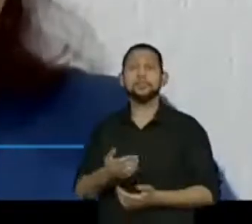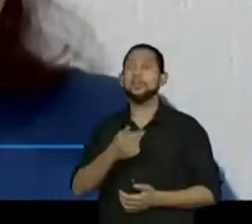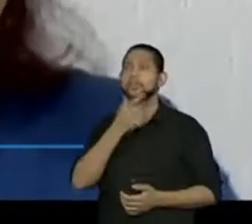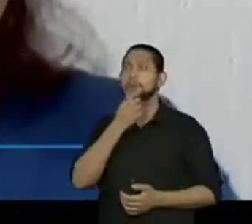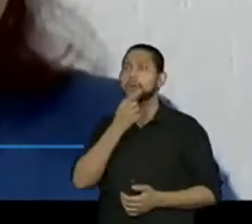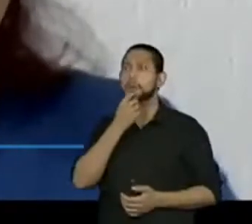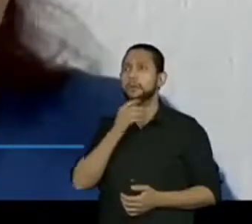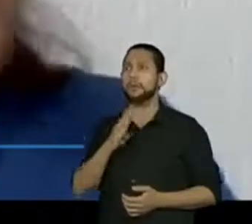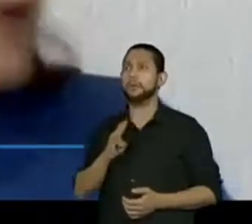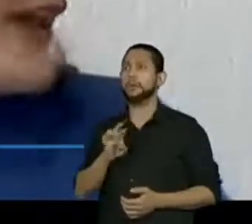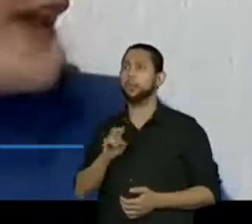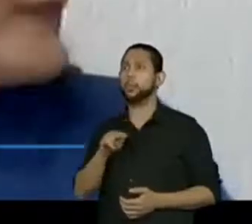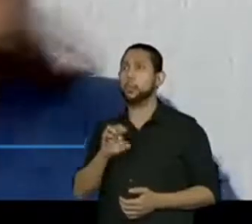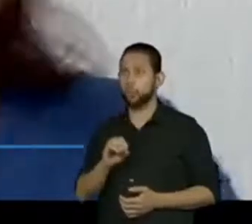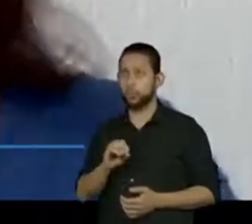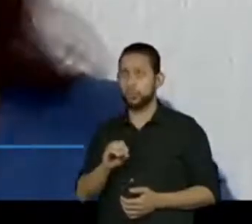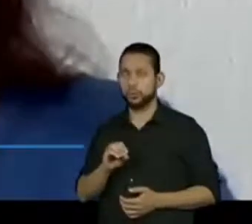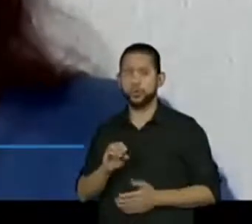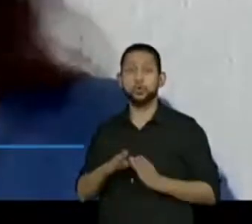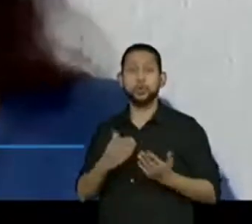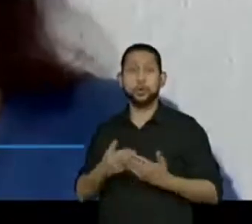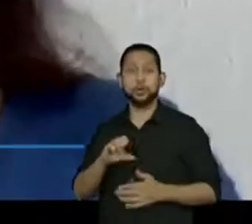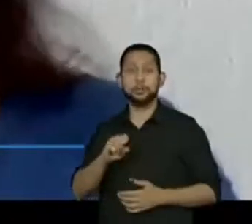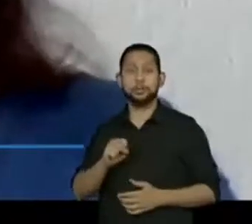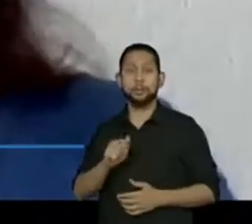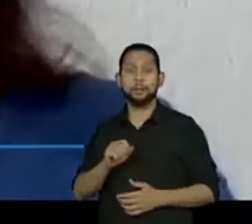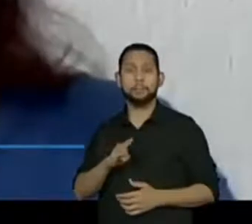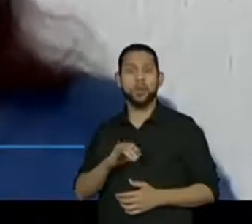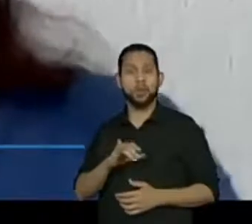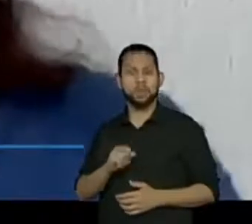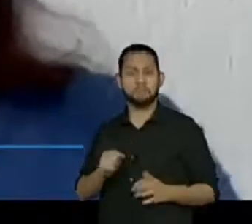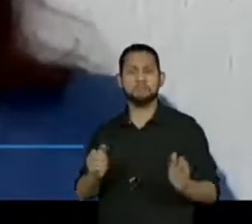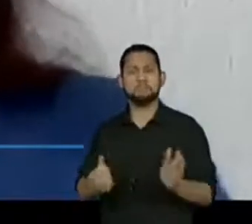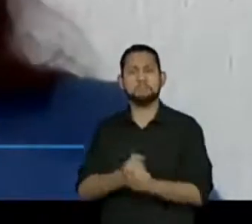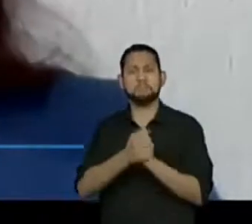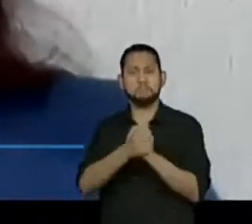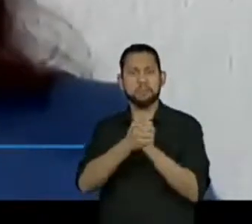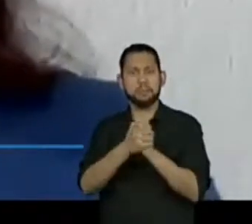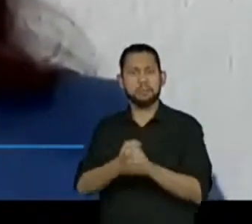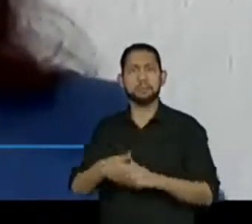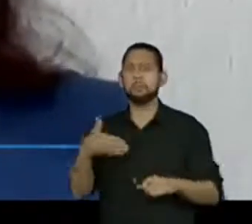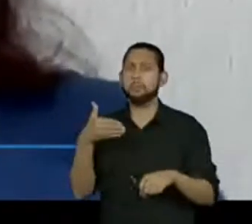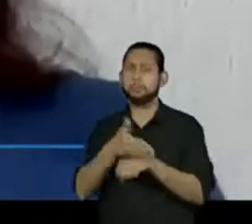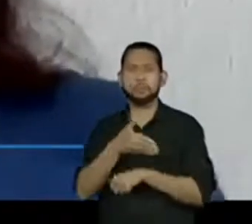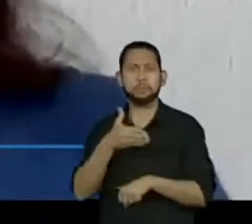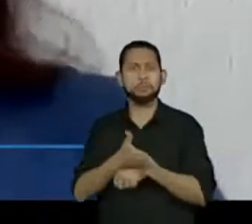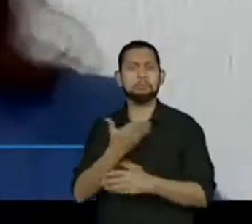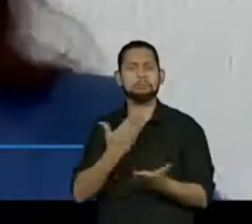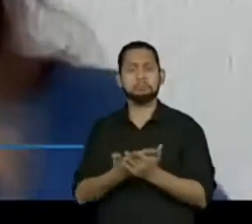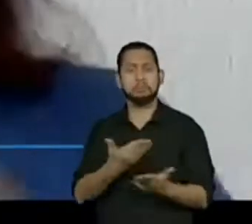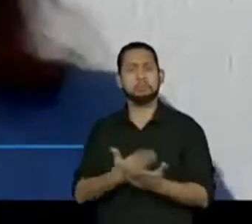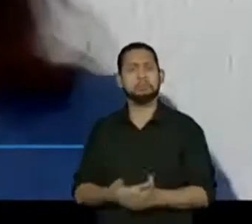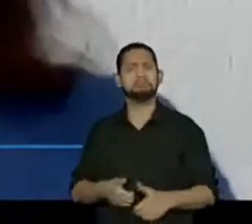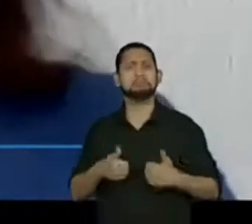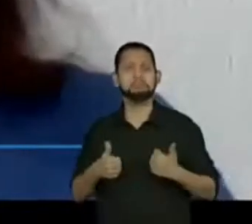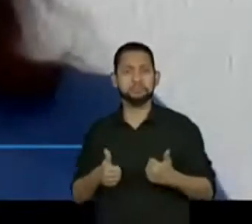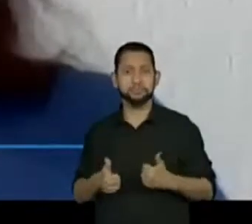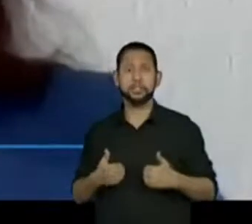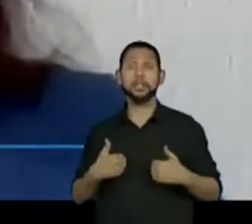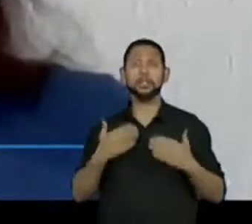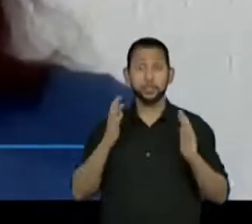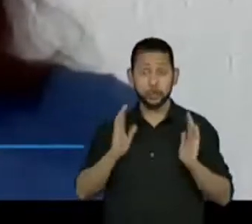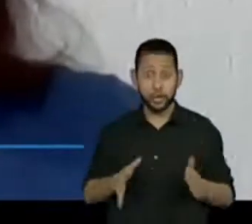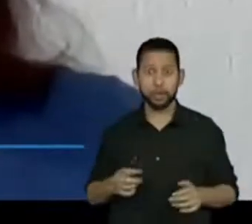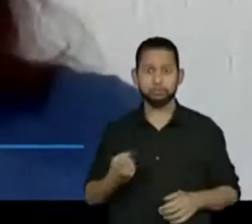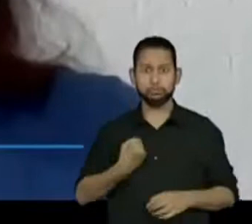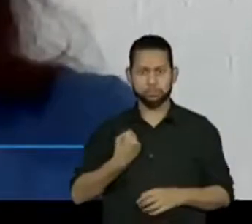Bruno do Arthur Saboia, tá de parabéns participando da nossa aula. Nós já fizemos